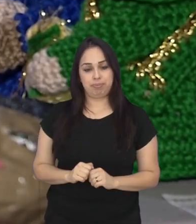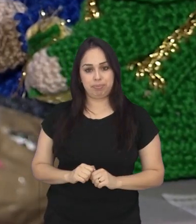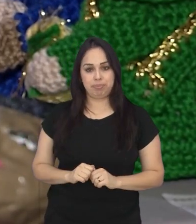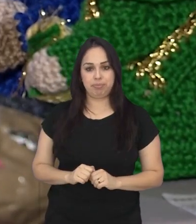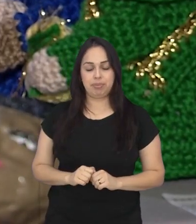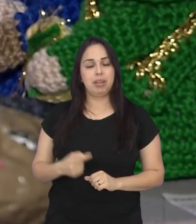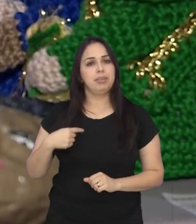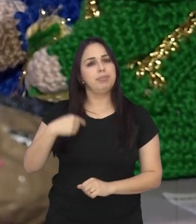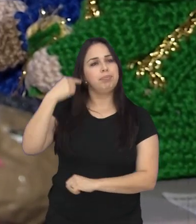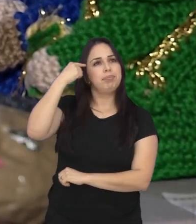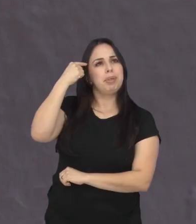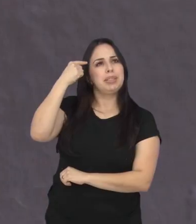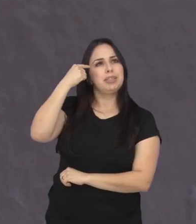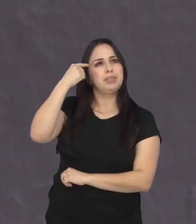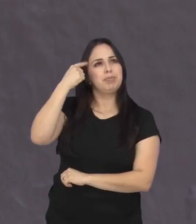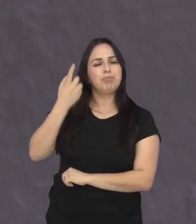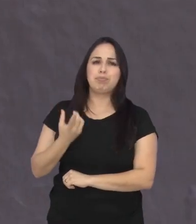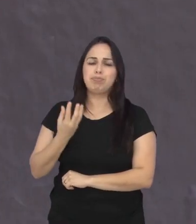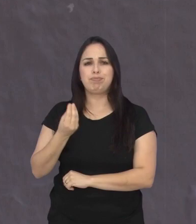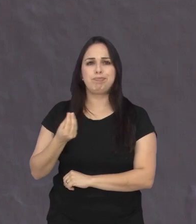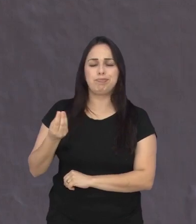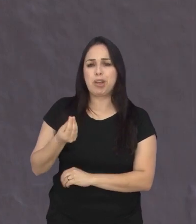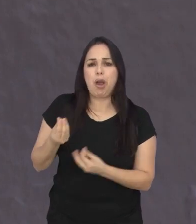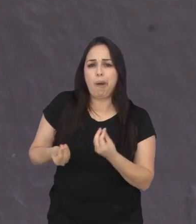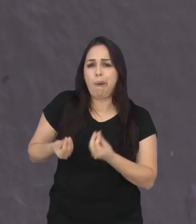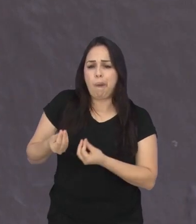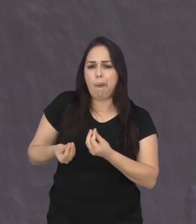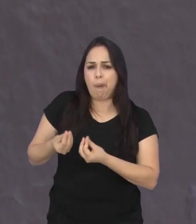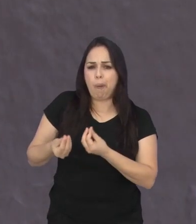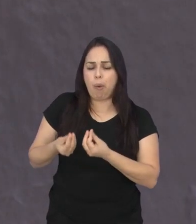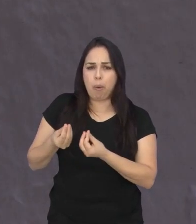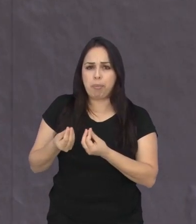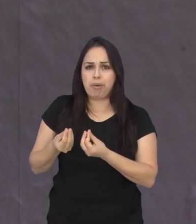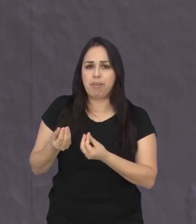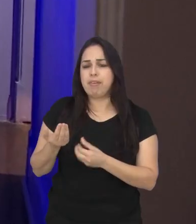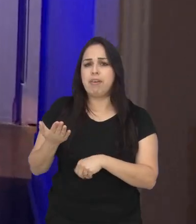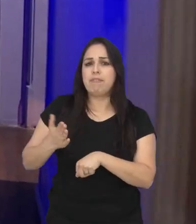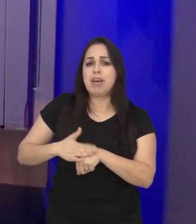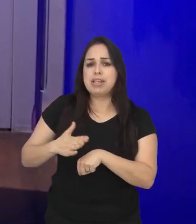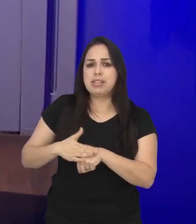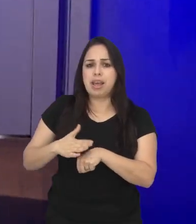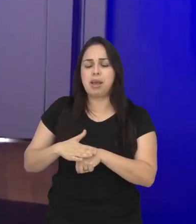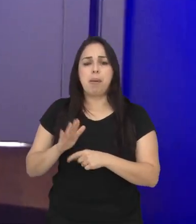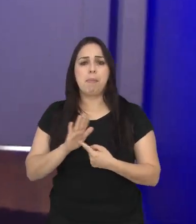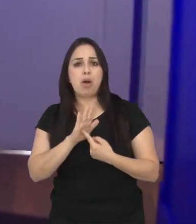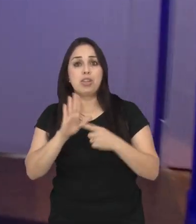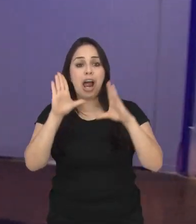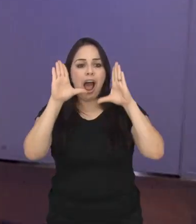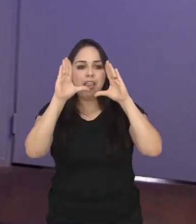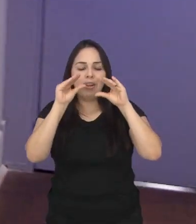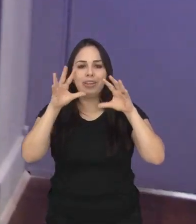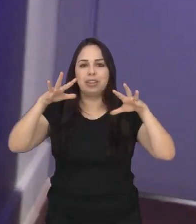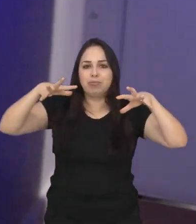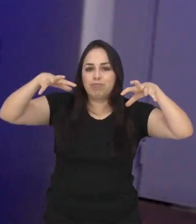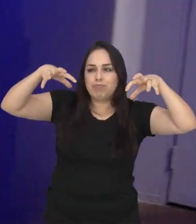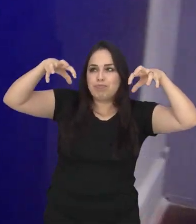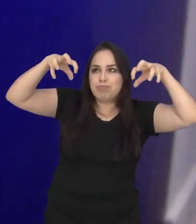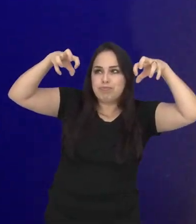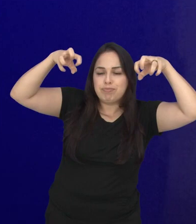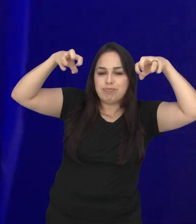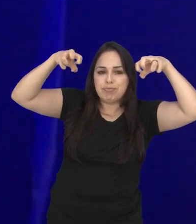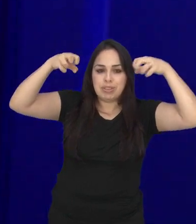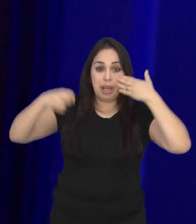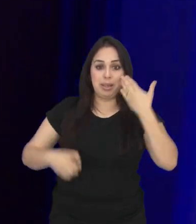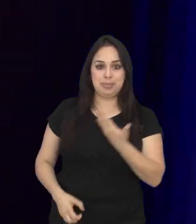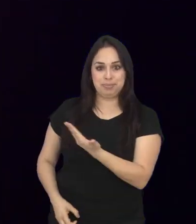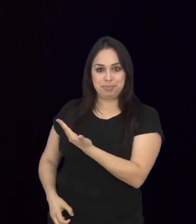pensamos em fazer como replicando a noite. Fazendo bem no escuro como já